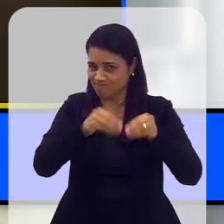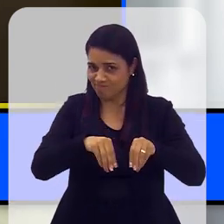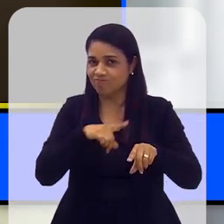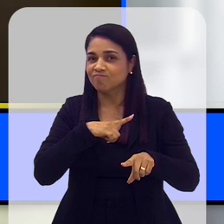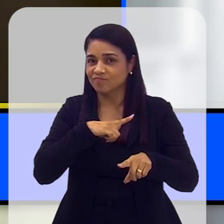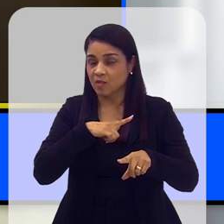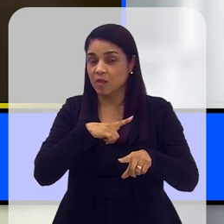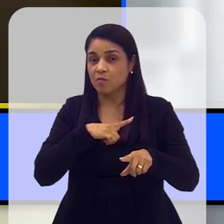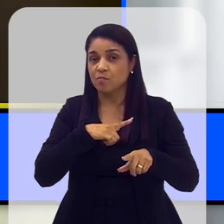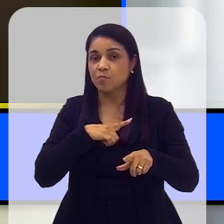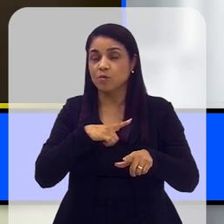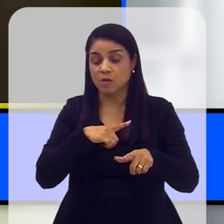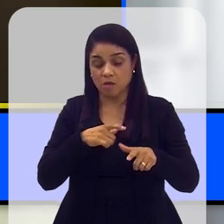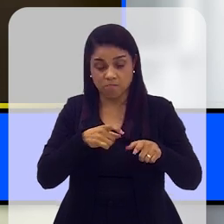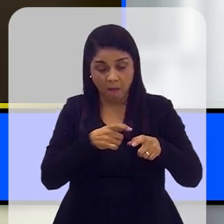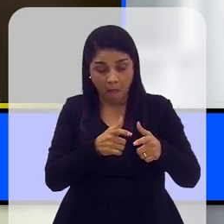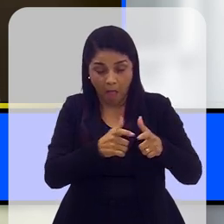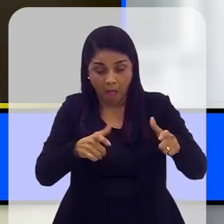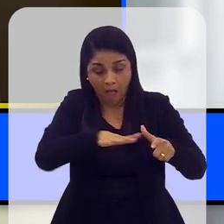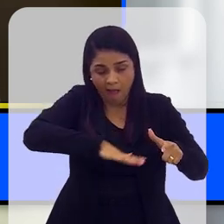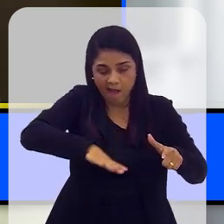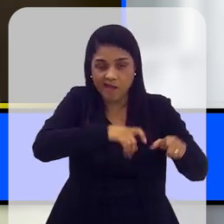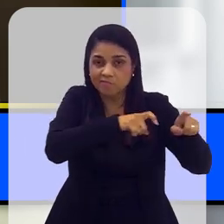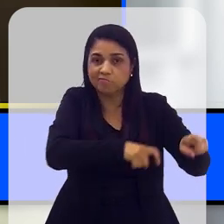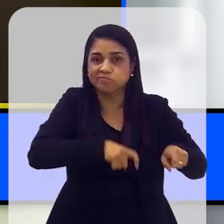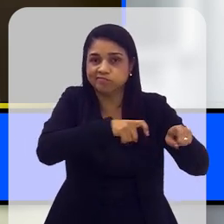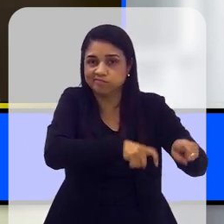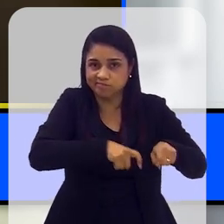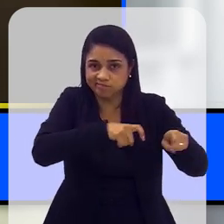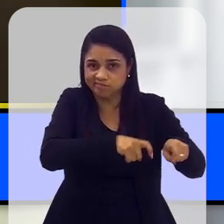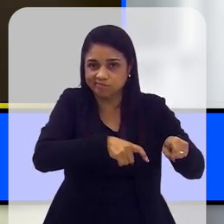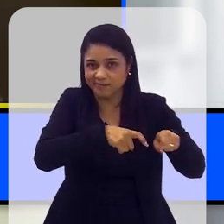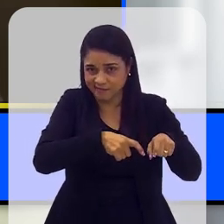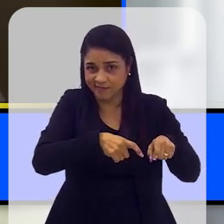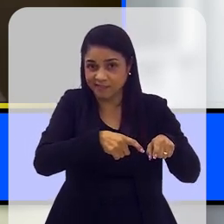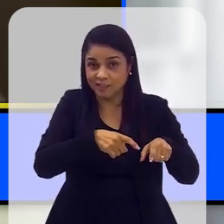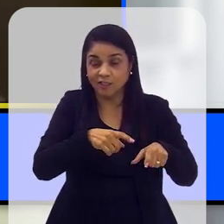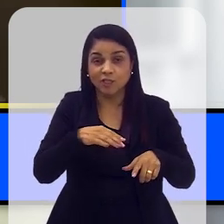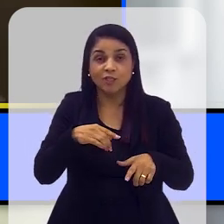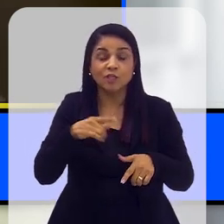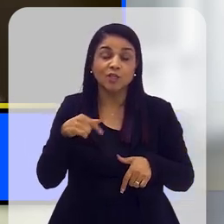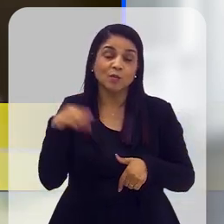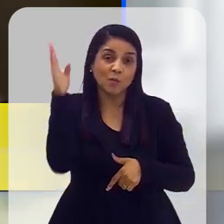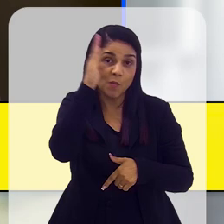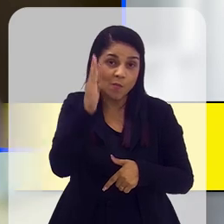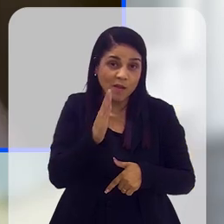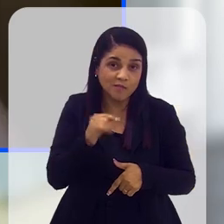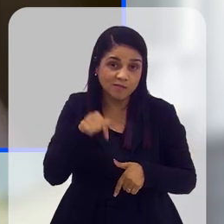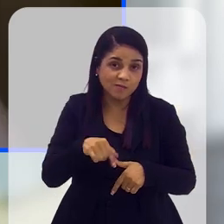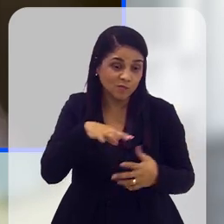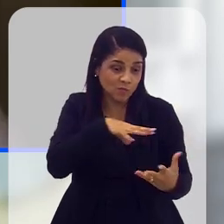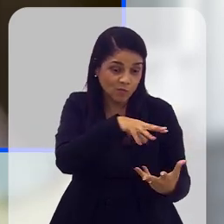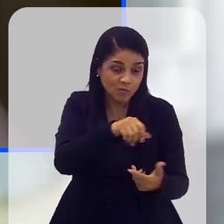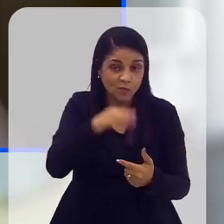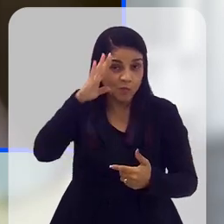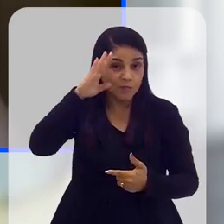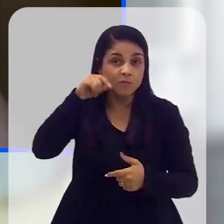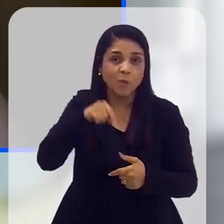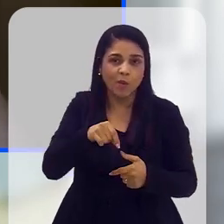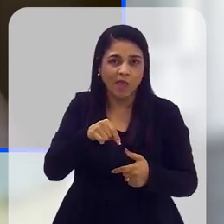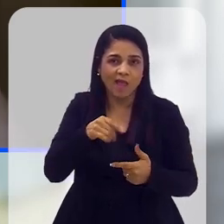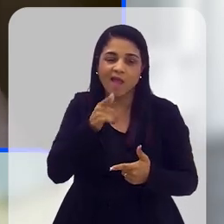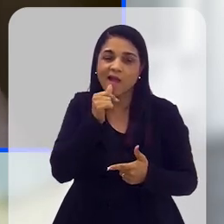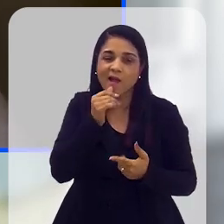por conta desse aumento de área agricultável no Brasil. e a gente está sendo o celeiro do mundo enquanto